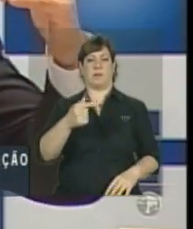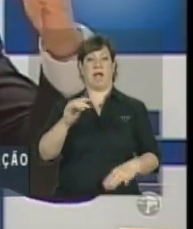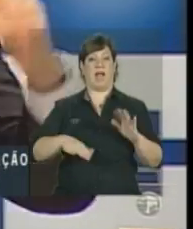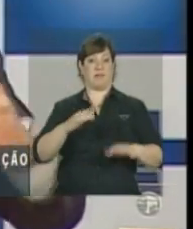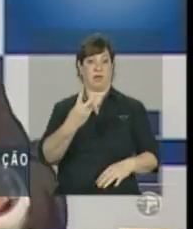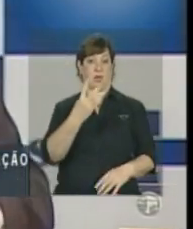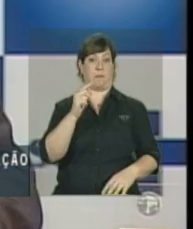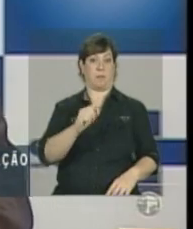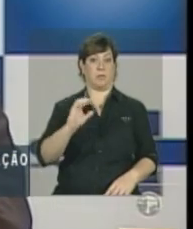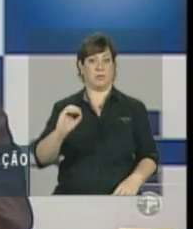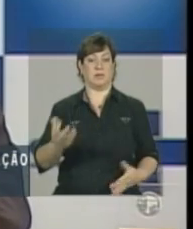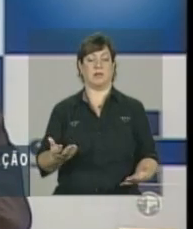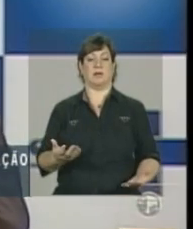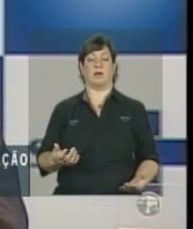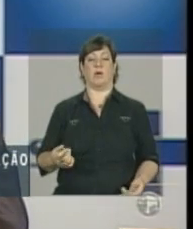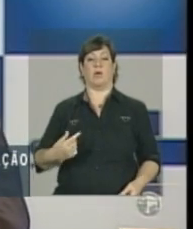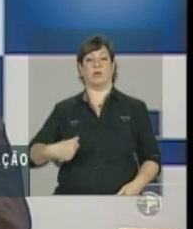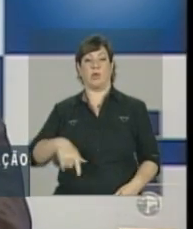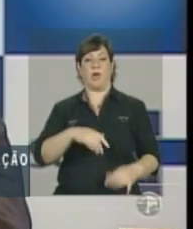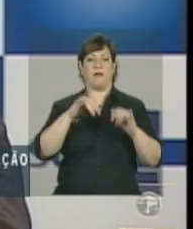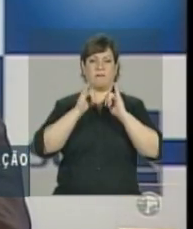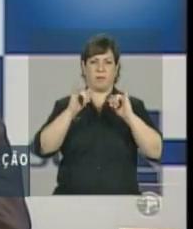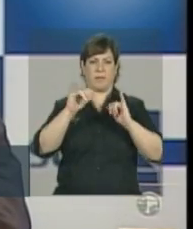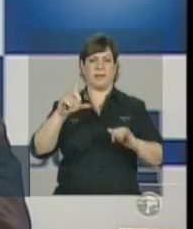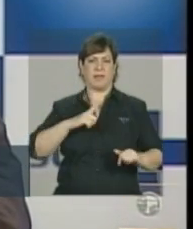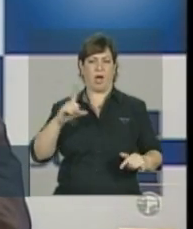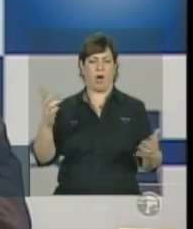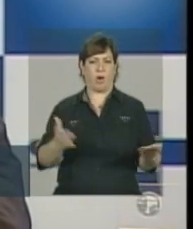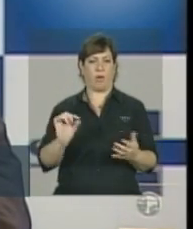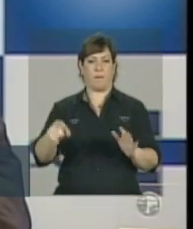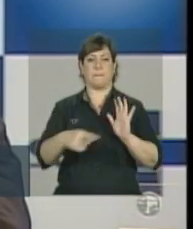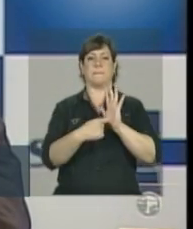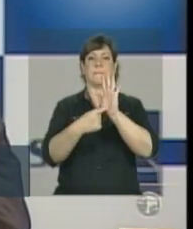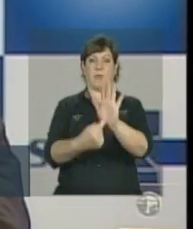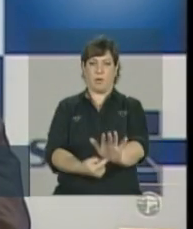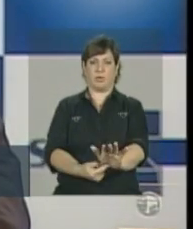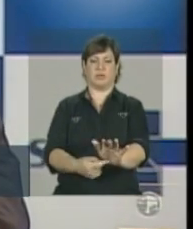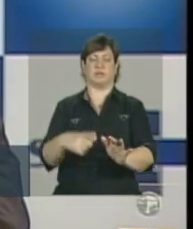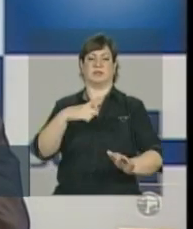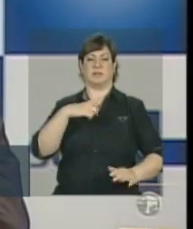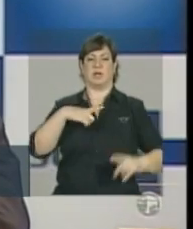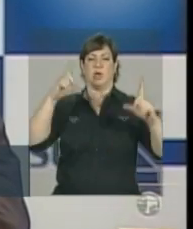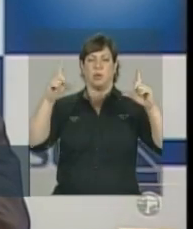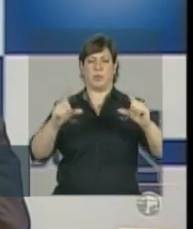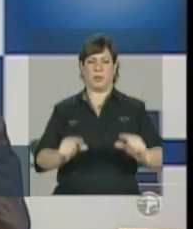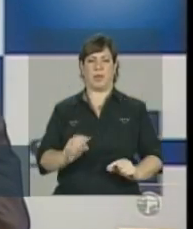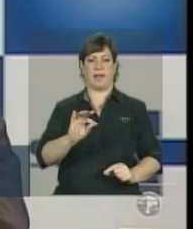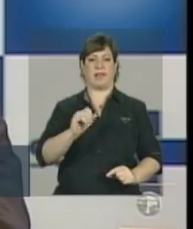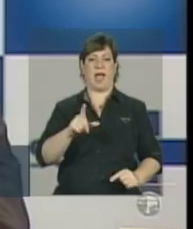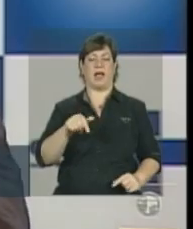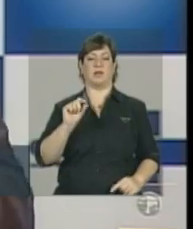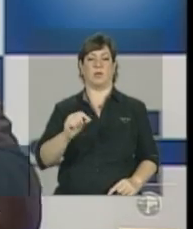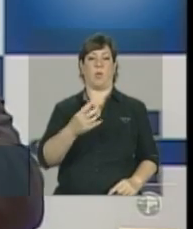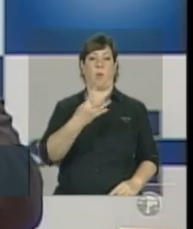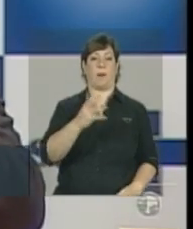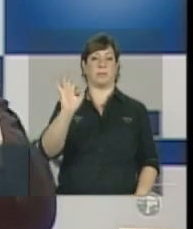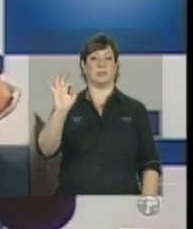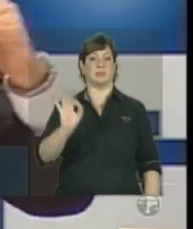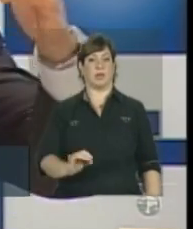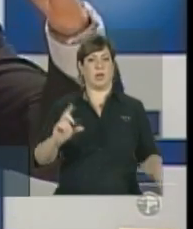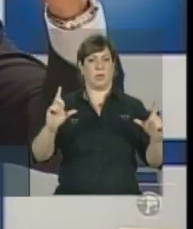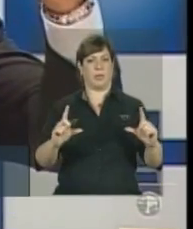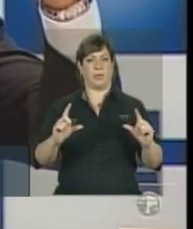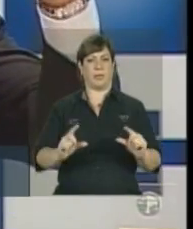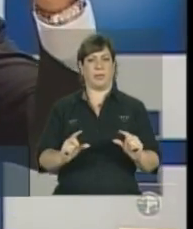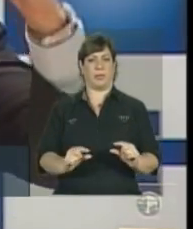Os dados que nós temos hoje apontam a redução na taxa de incidência de 4%. Então,